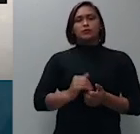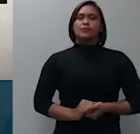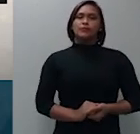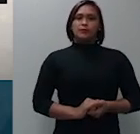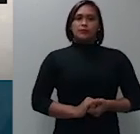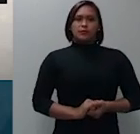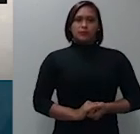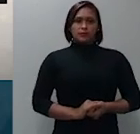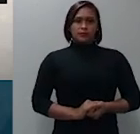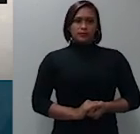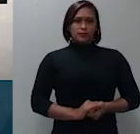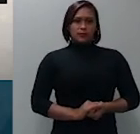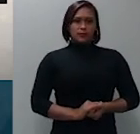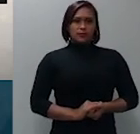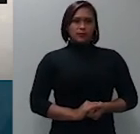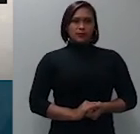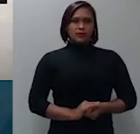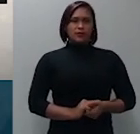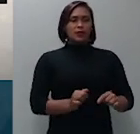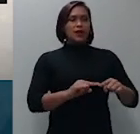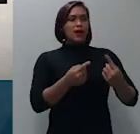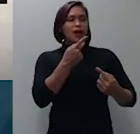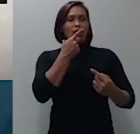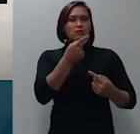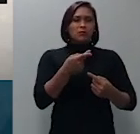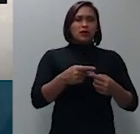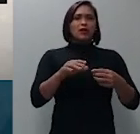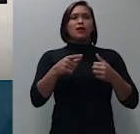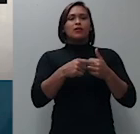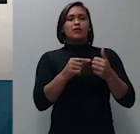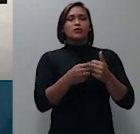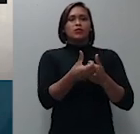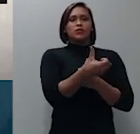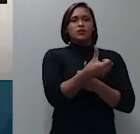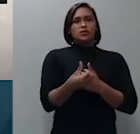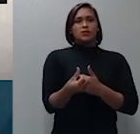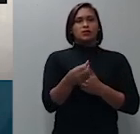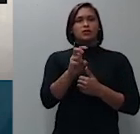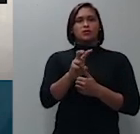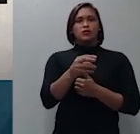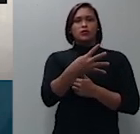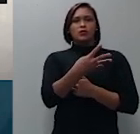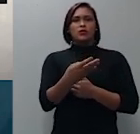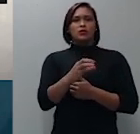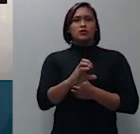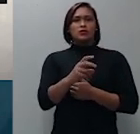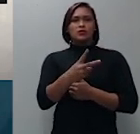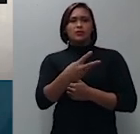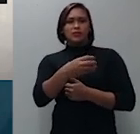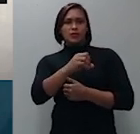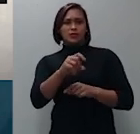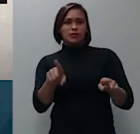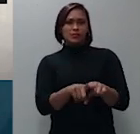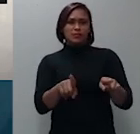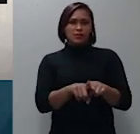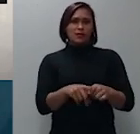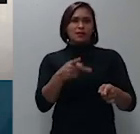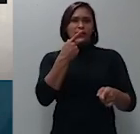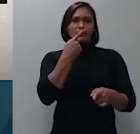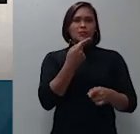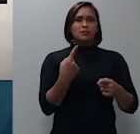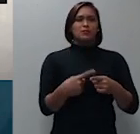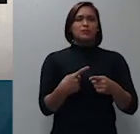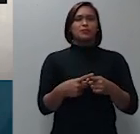ao aludir ao artigo 654 do CDC disse já que houve ofensa a direito de informação